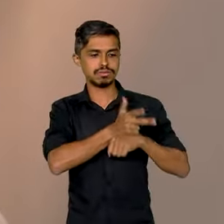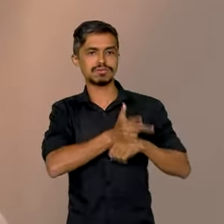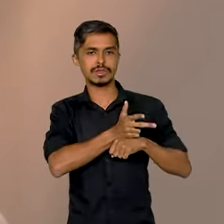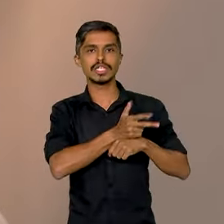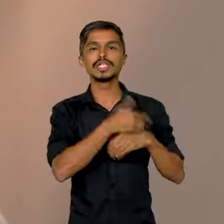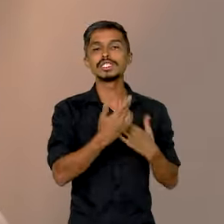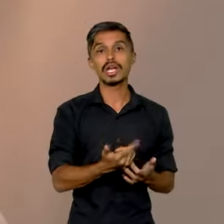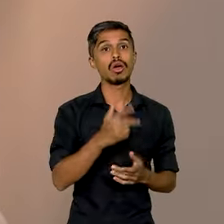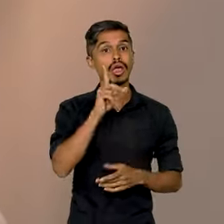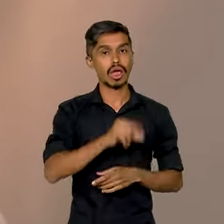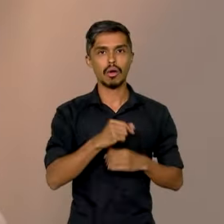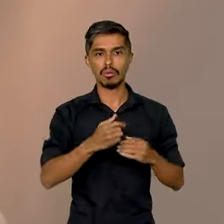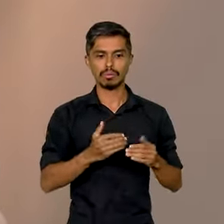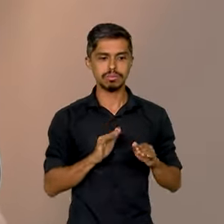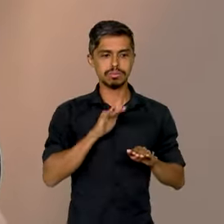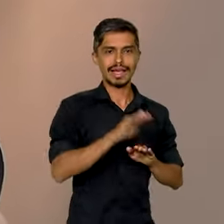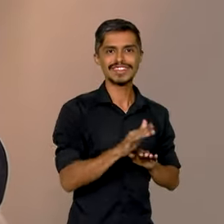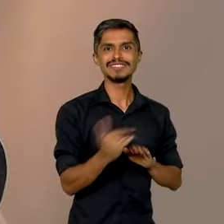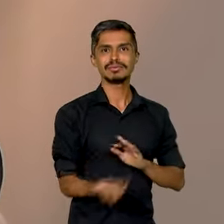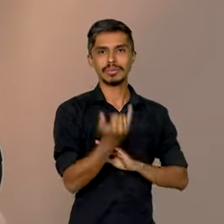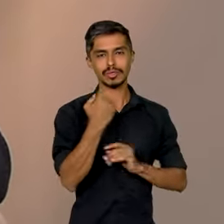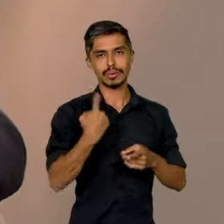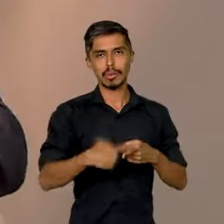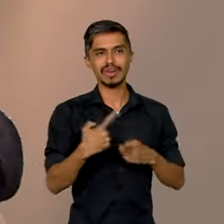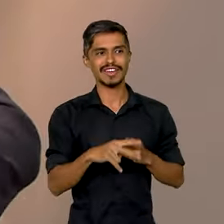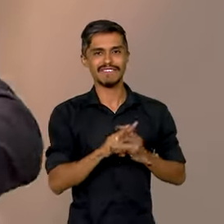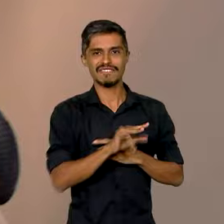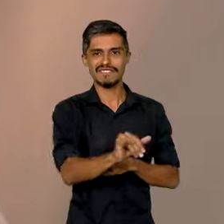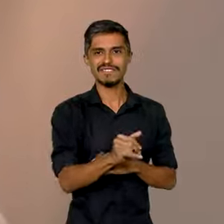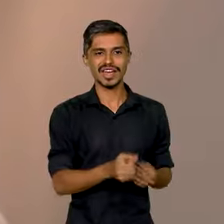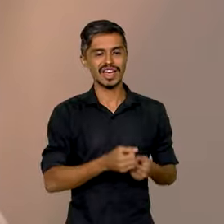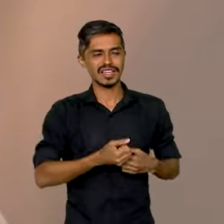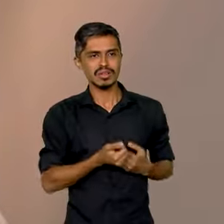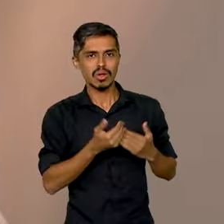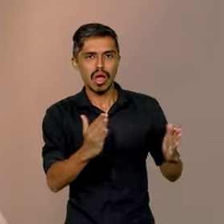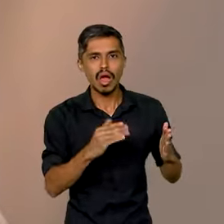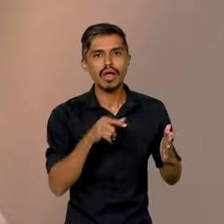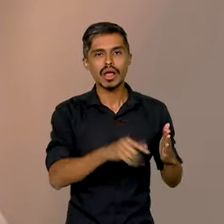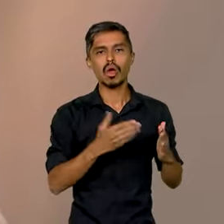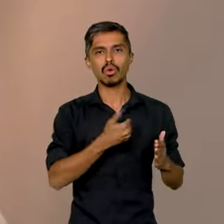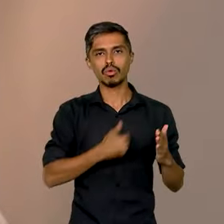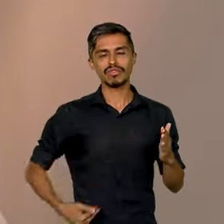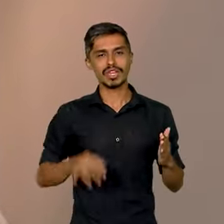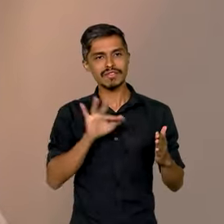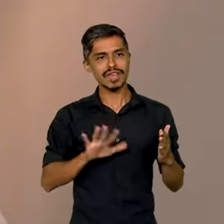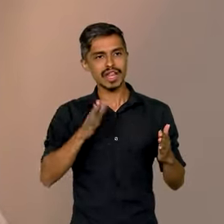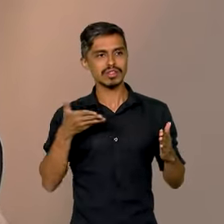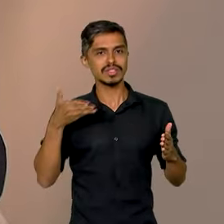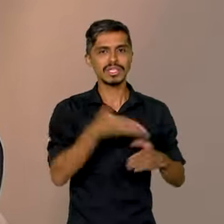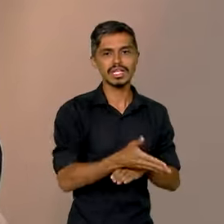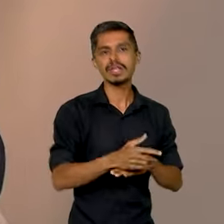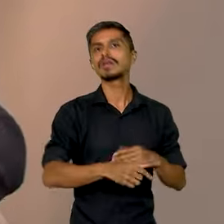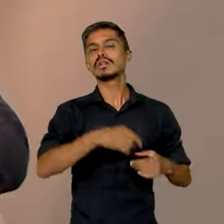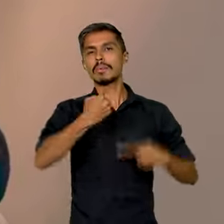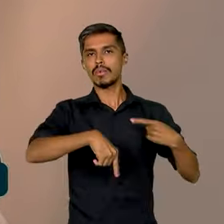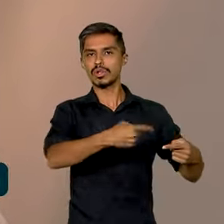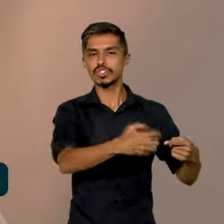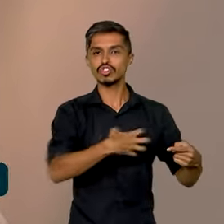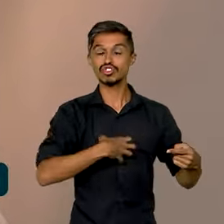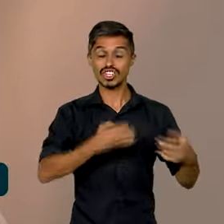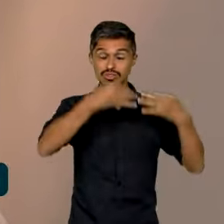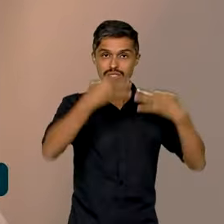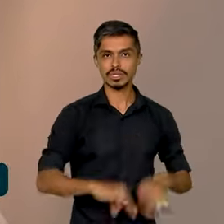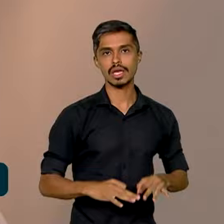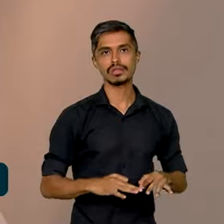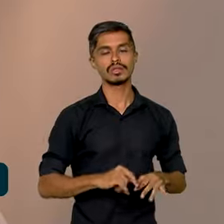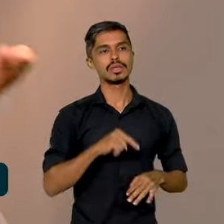que é um passo muito importante porque vai inaugurar a entrada do governo federal nessa política de forma massiva.